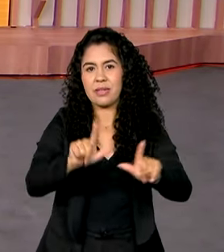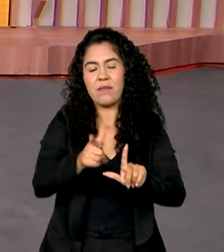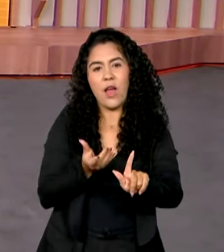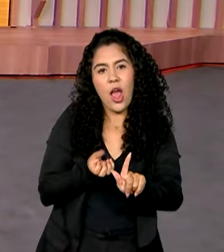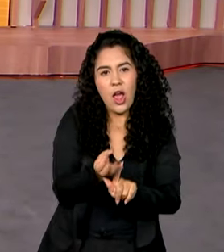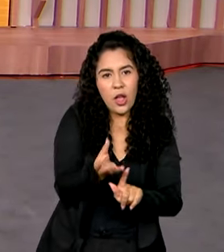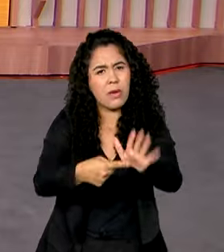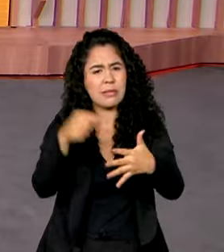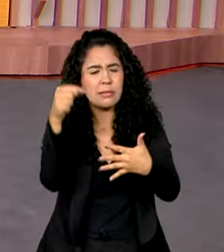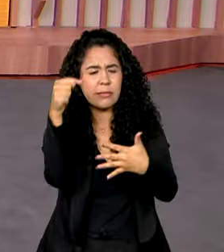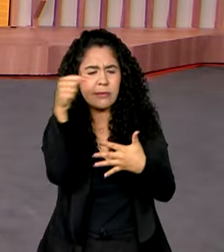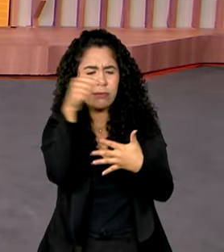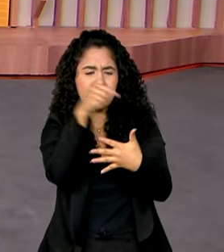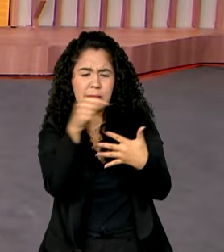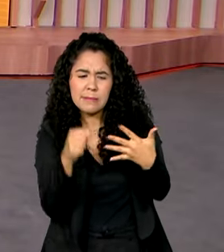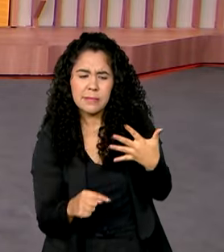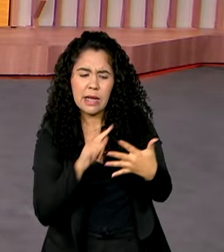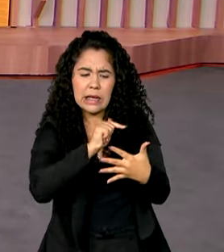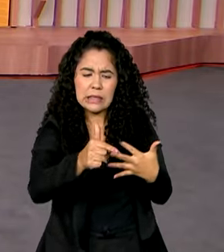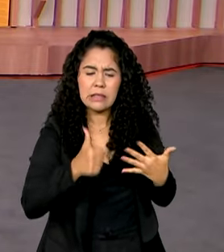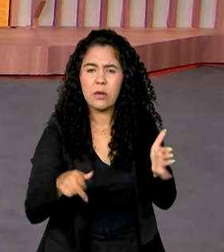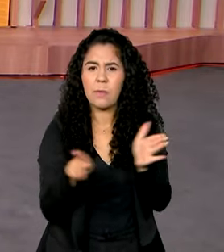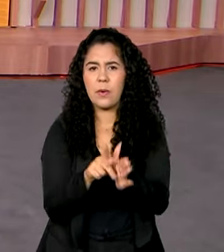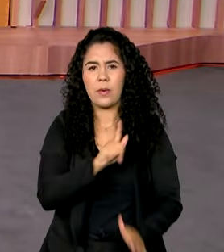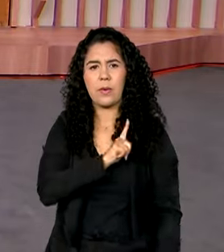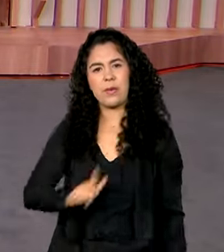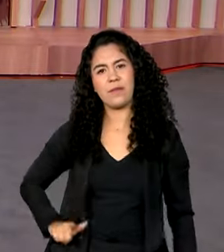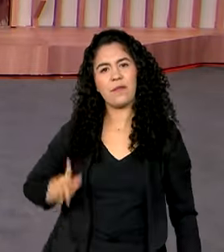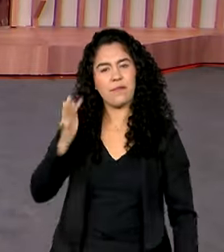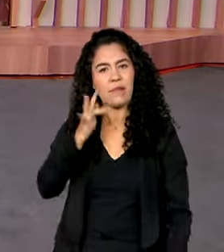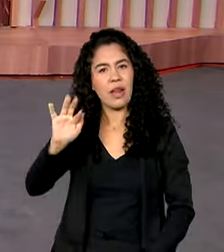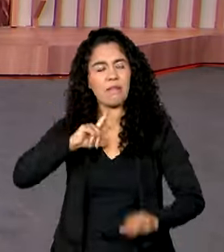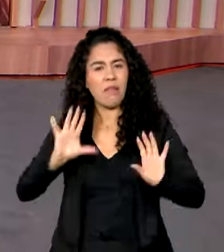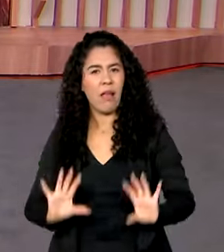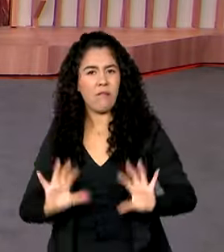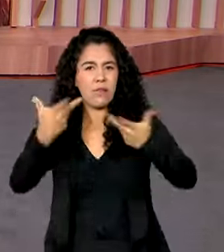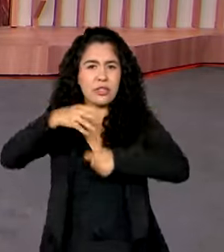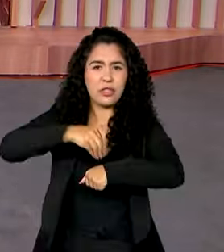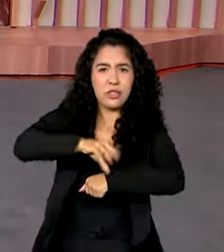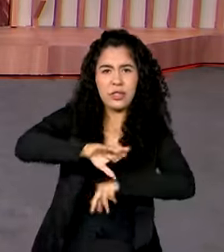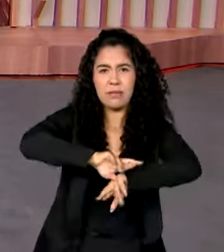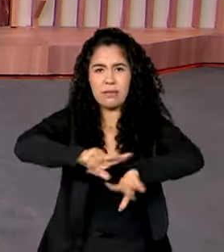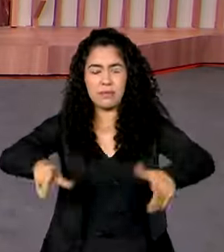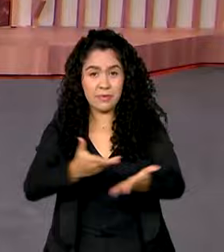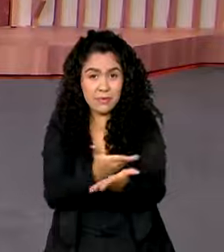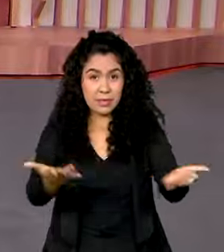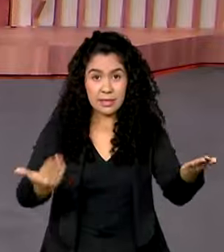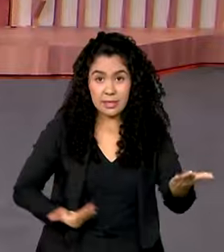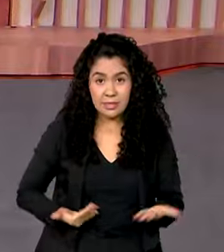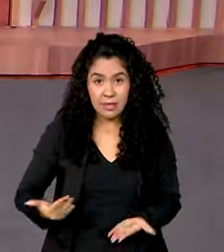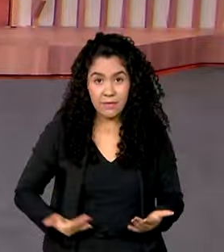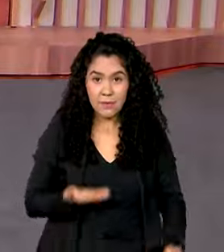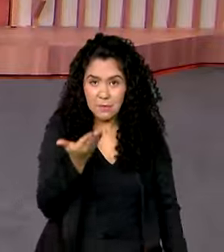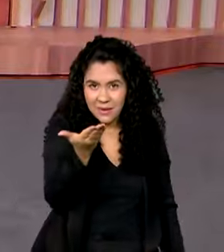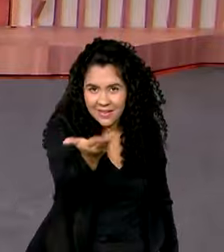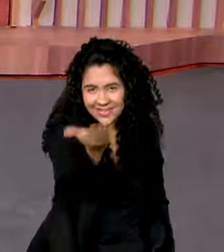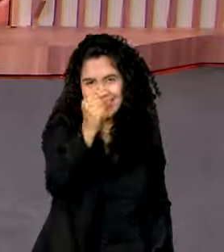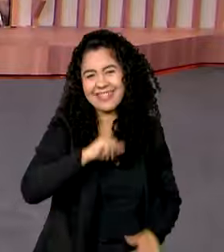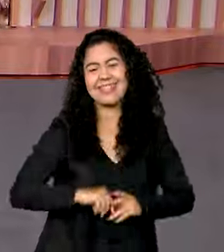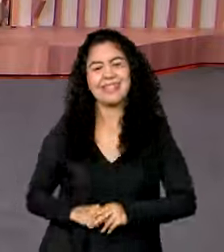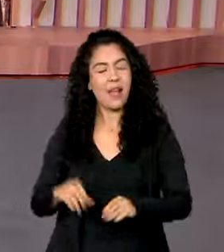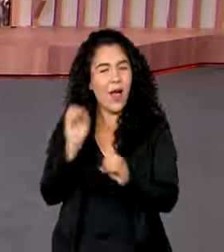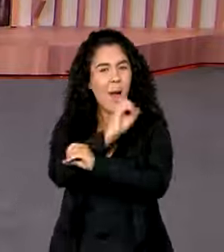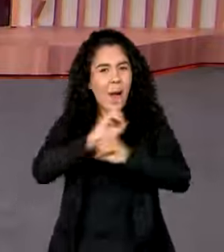programação mostrando todos os sonhos do governo federal com eventos ao vivo, dicas e serviços para você cidadão.